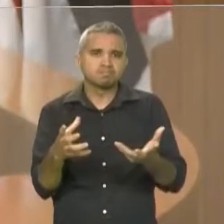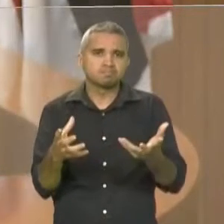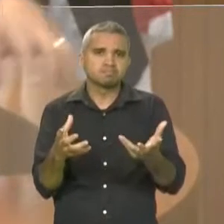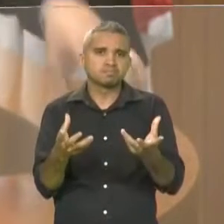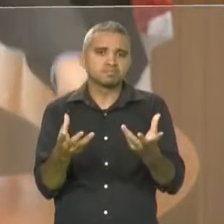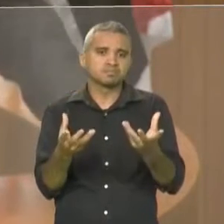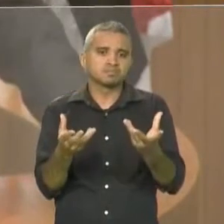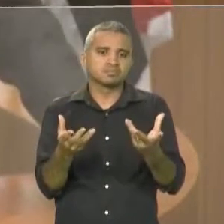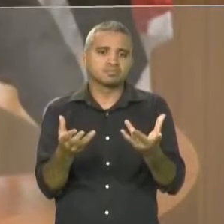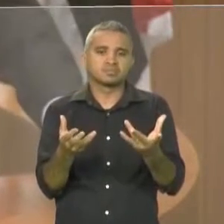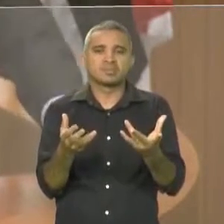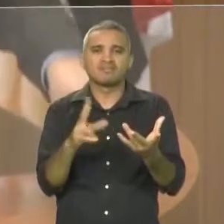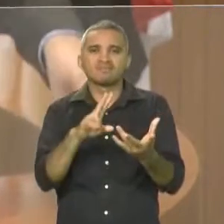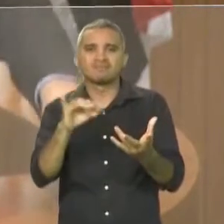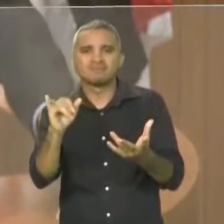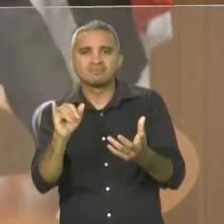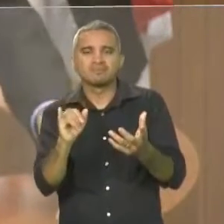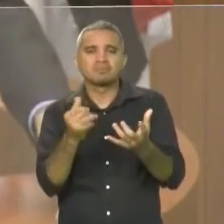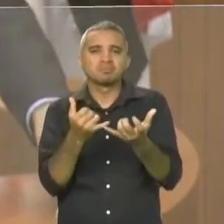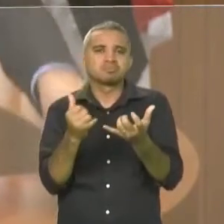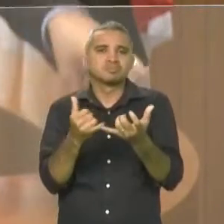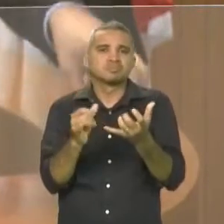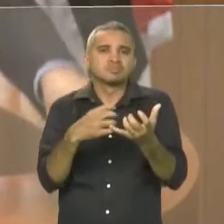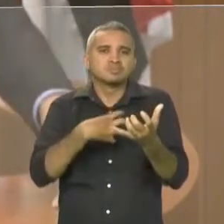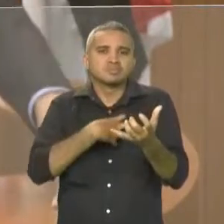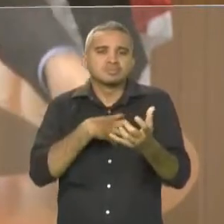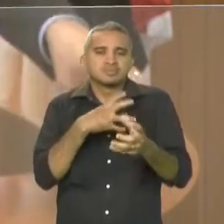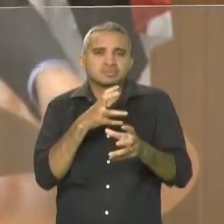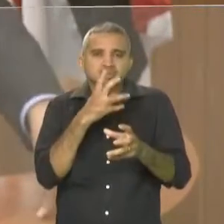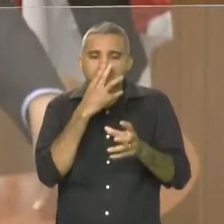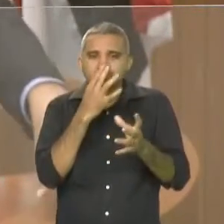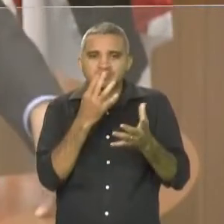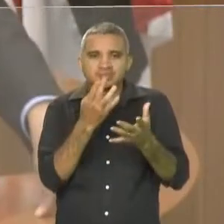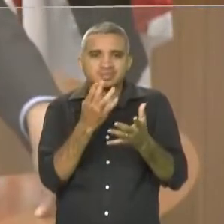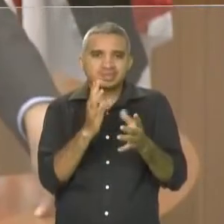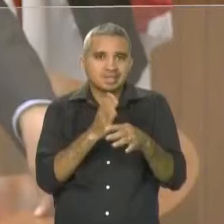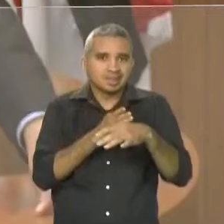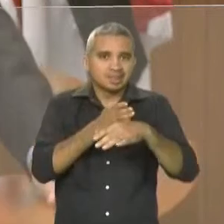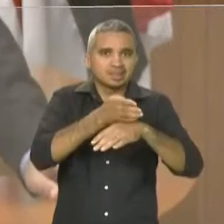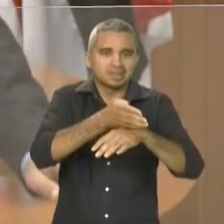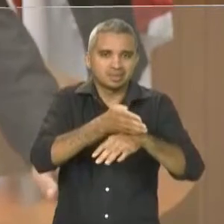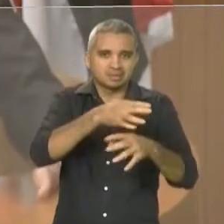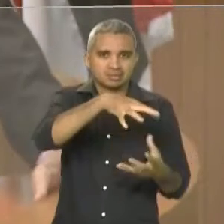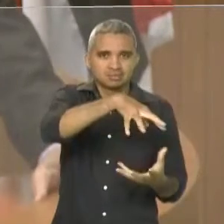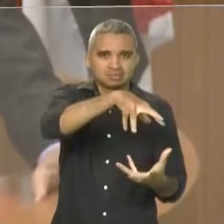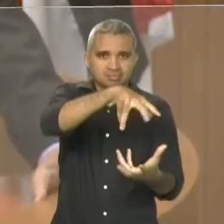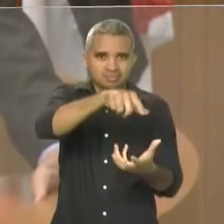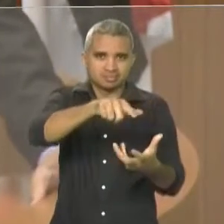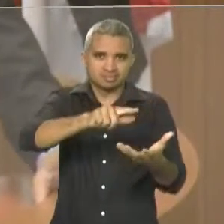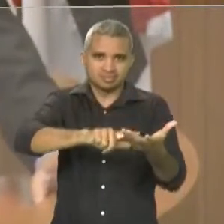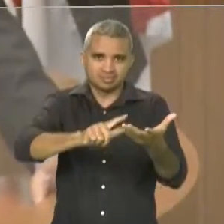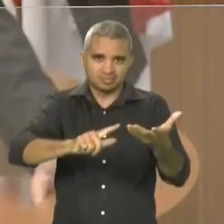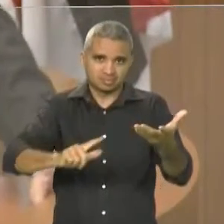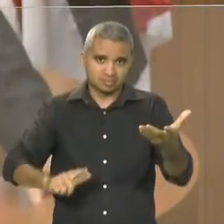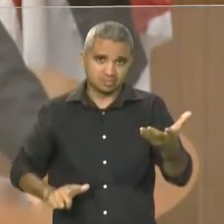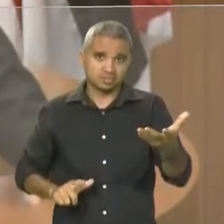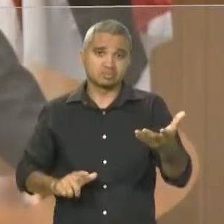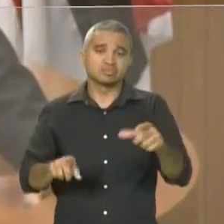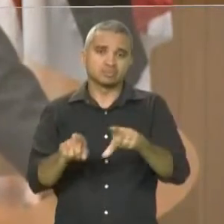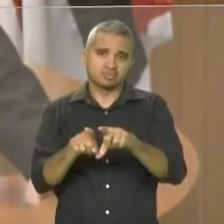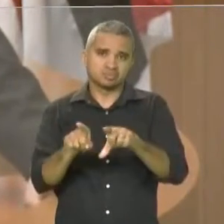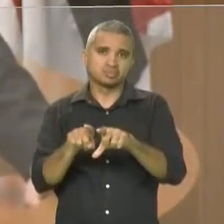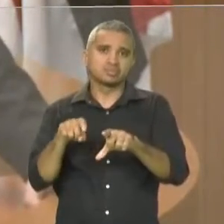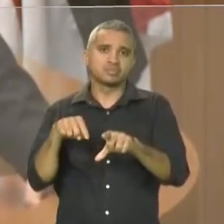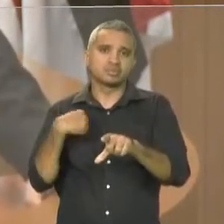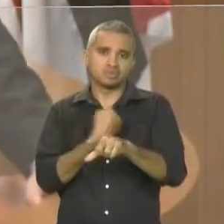mergulho no mundo literário essa busca pelo conhecimento e sendo muito bem recebidos pela